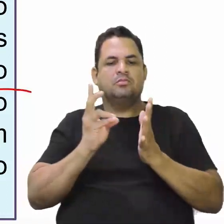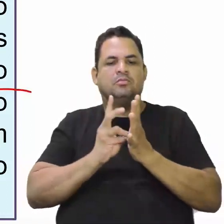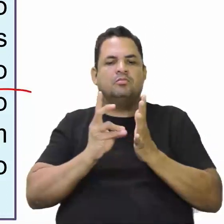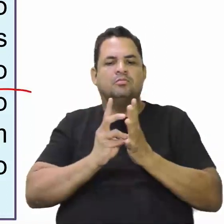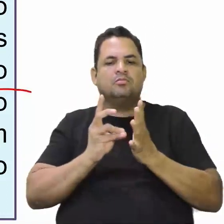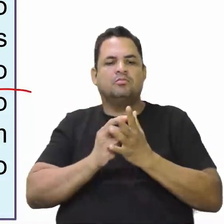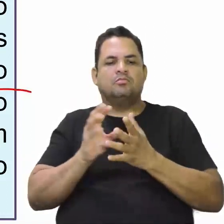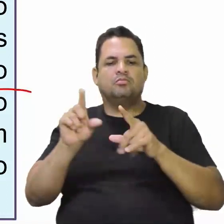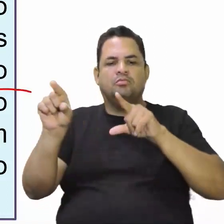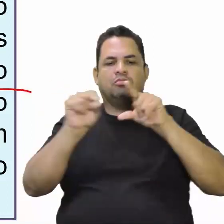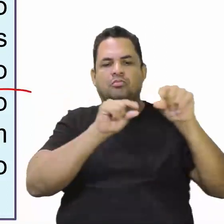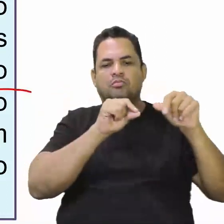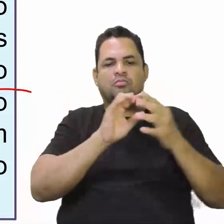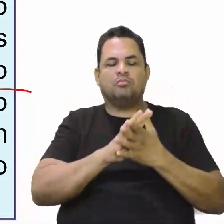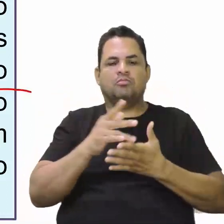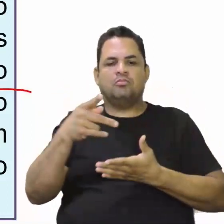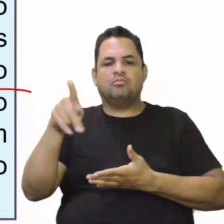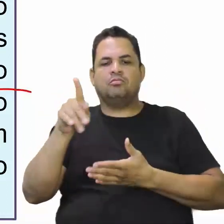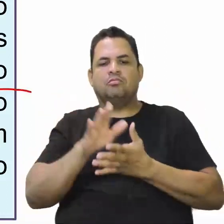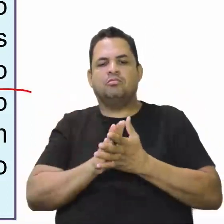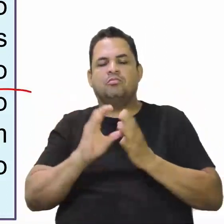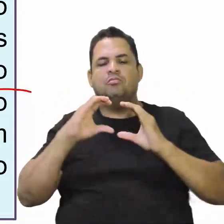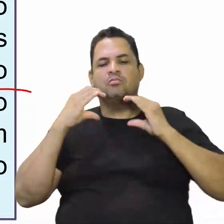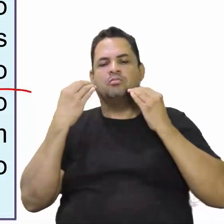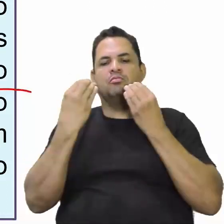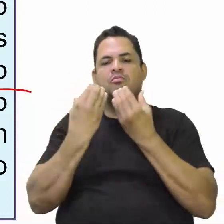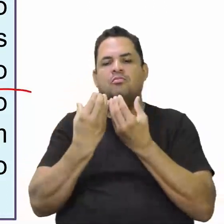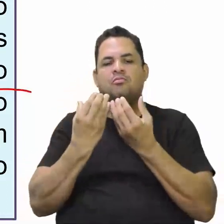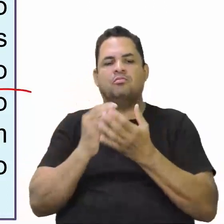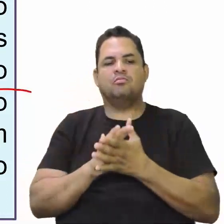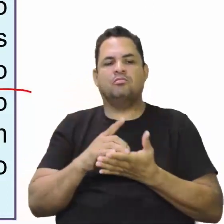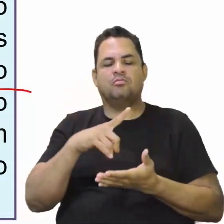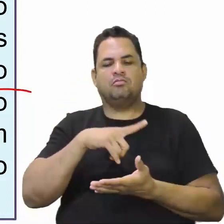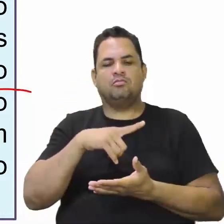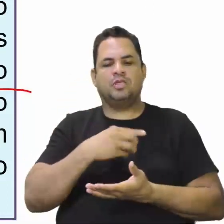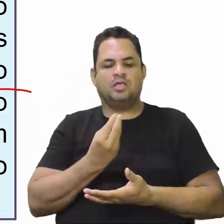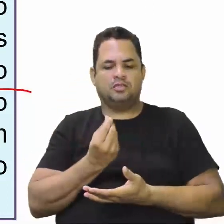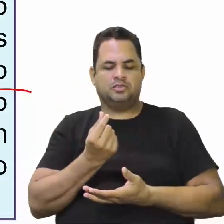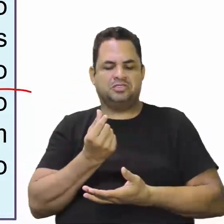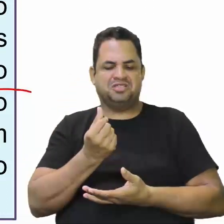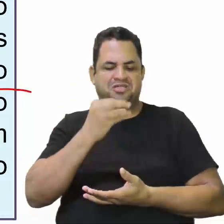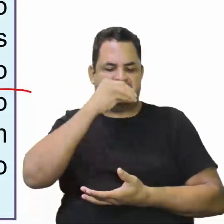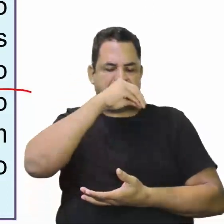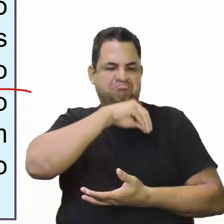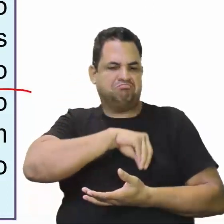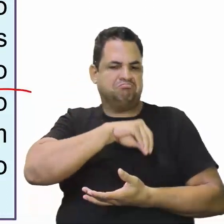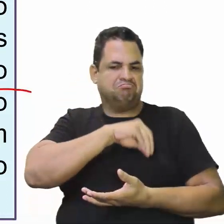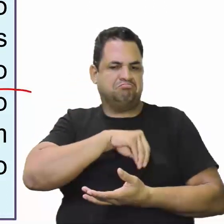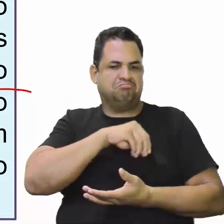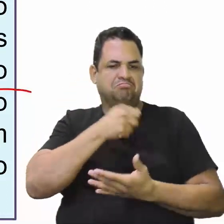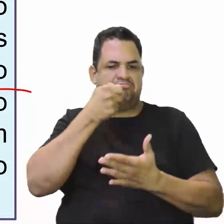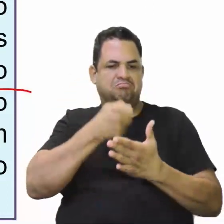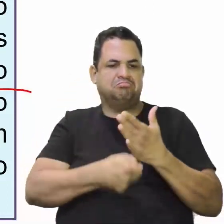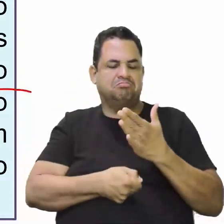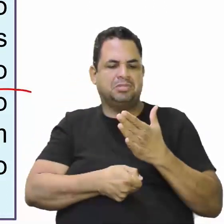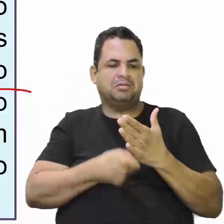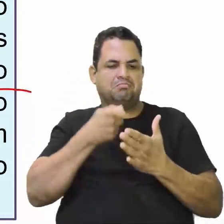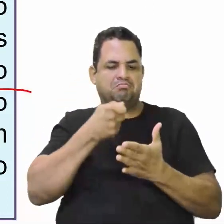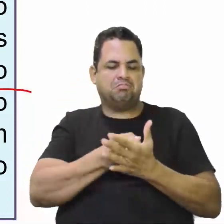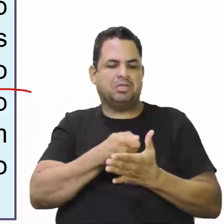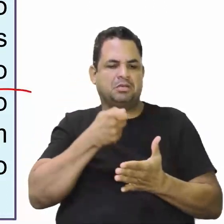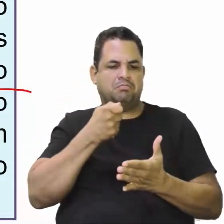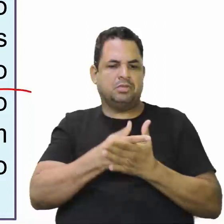escolhidos por sorteio em suas comunidades, recebiam baixo salário como remuneração pelo tempo de trabalho